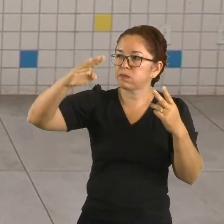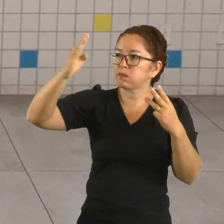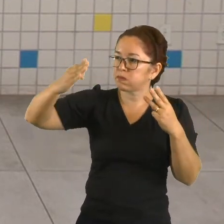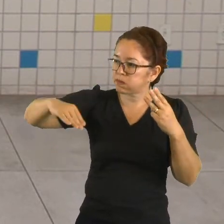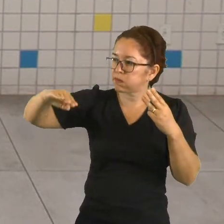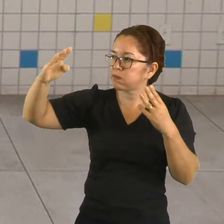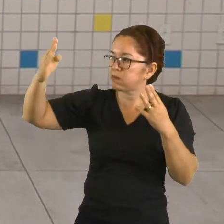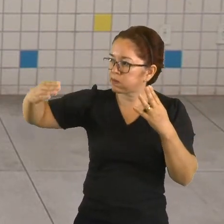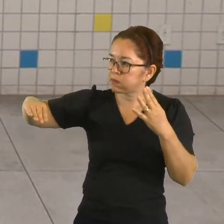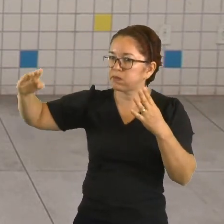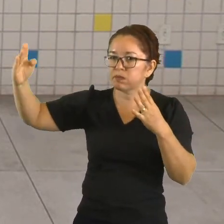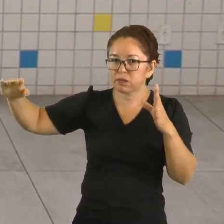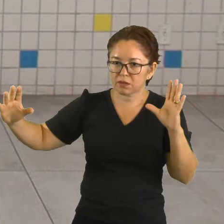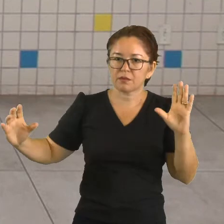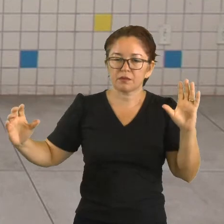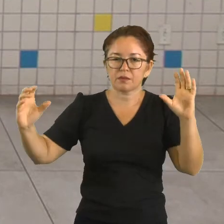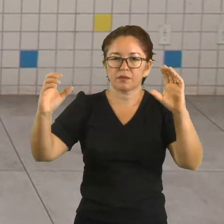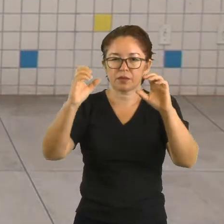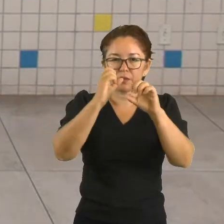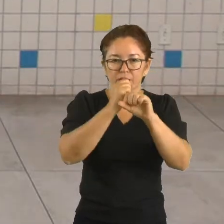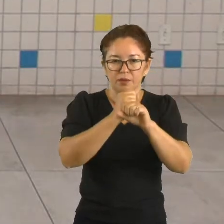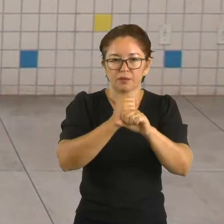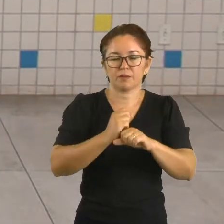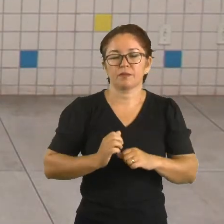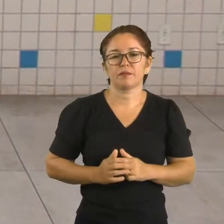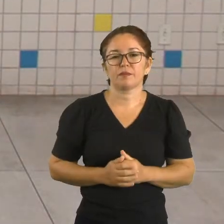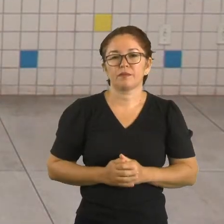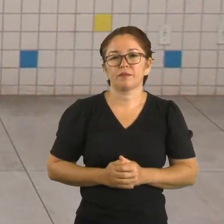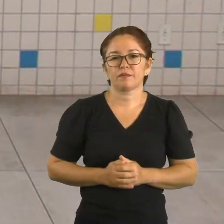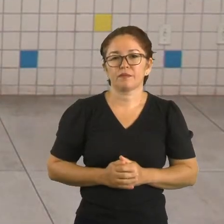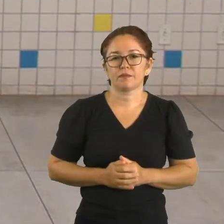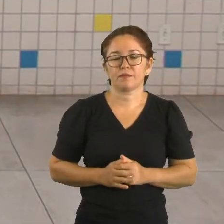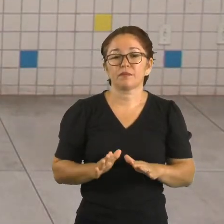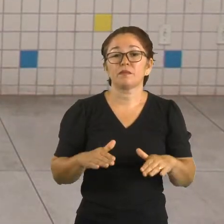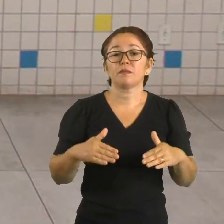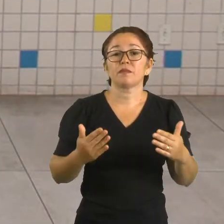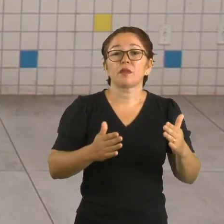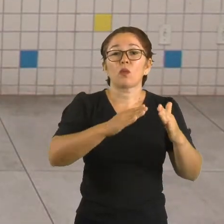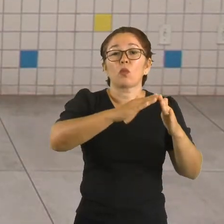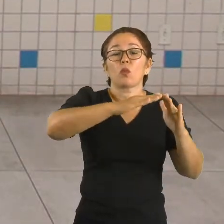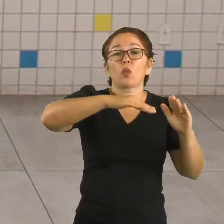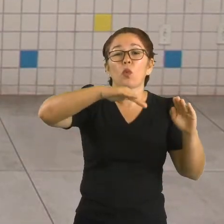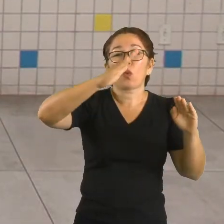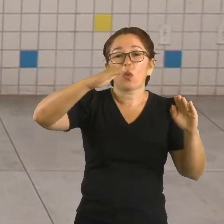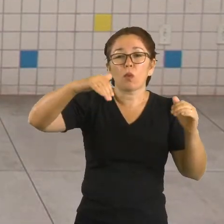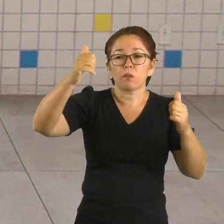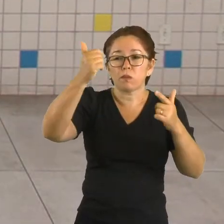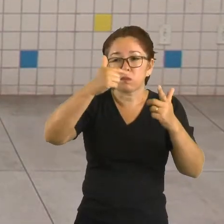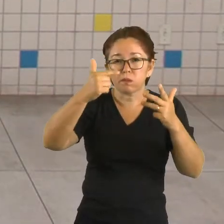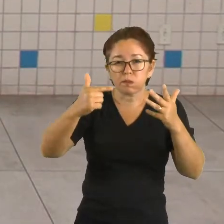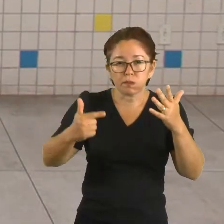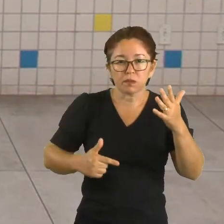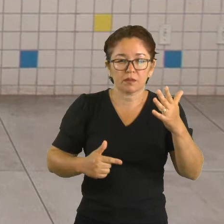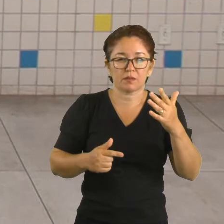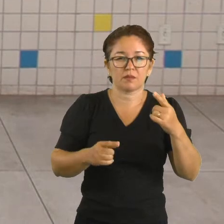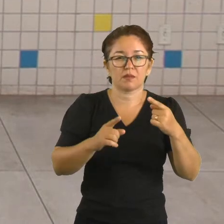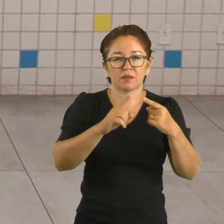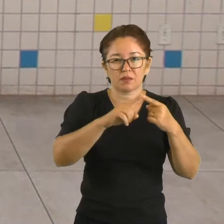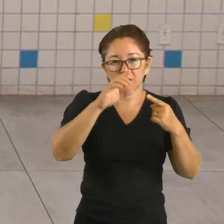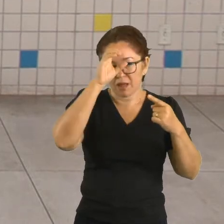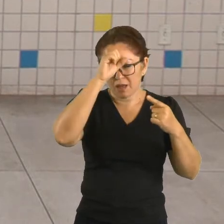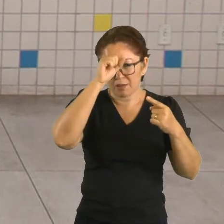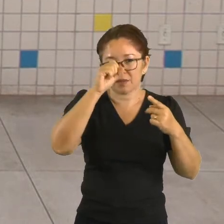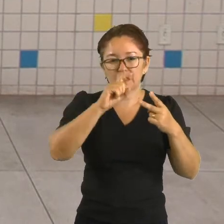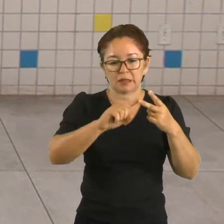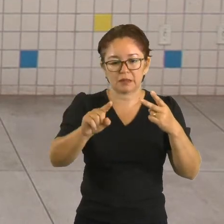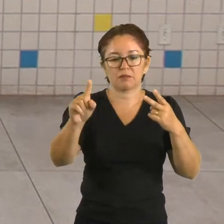determinando a unidade de tempo. Os componentes básicos de uma onda, a gente viu aí que é amplitude, tá? É